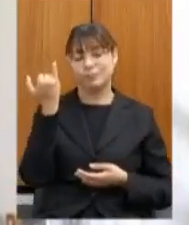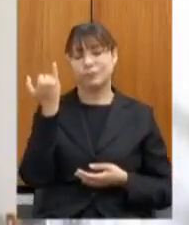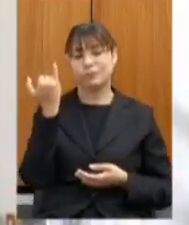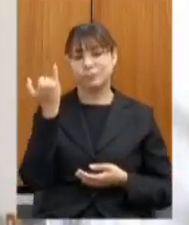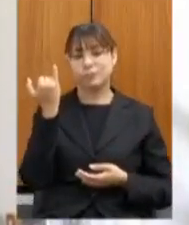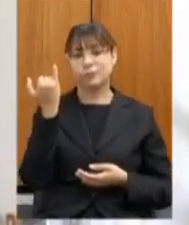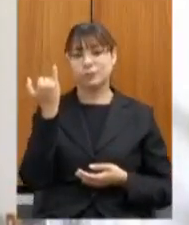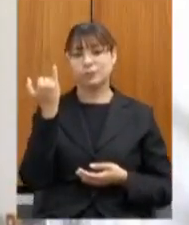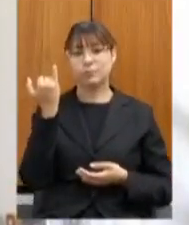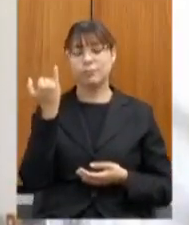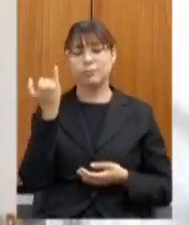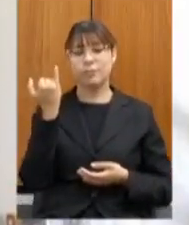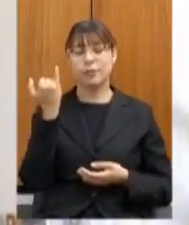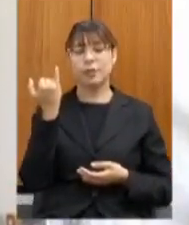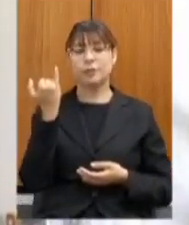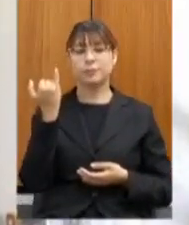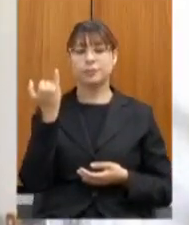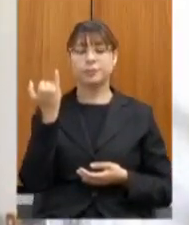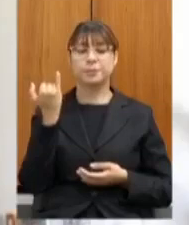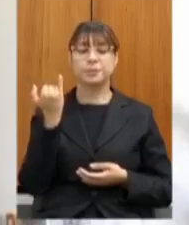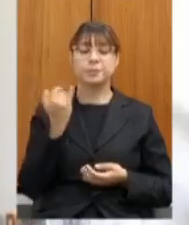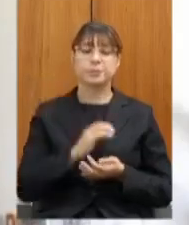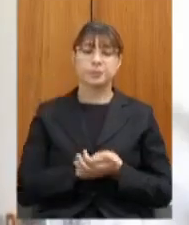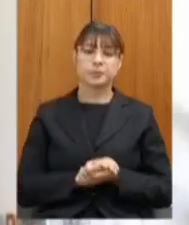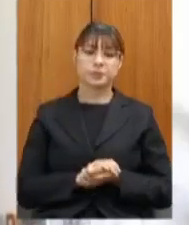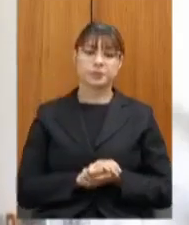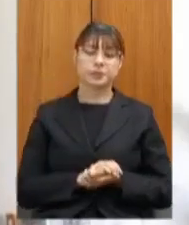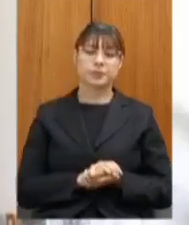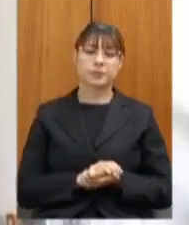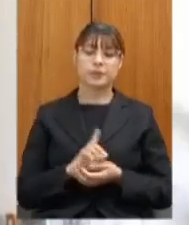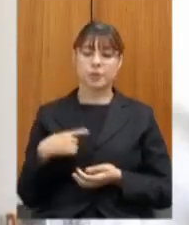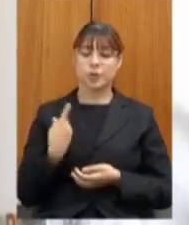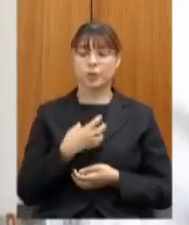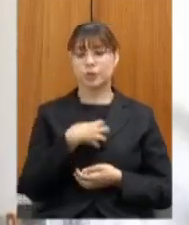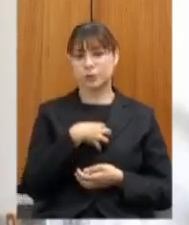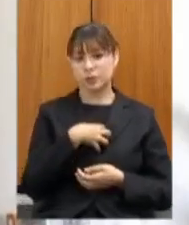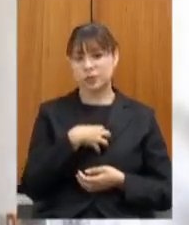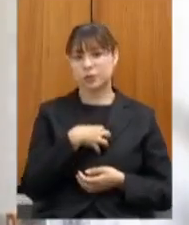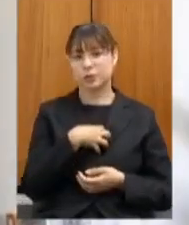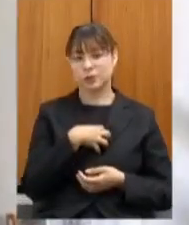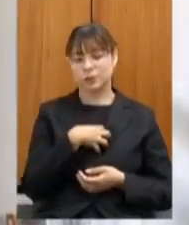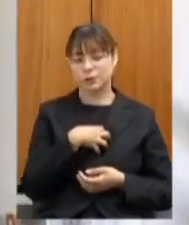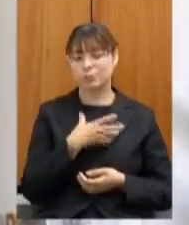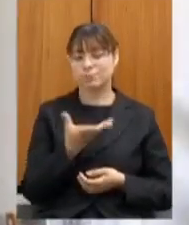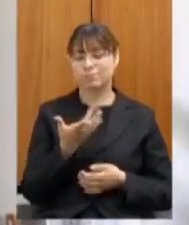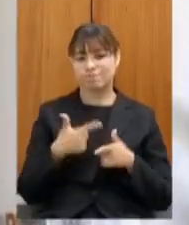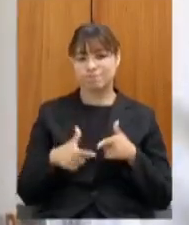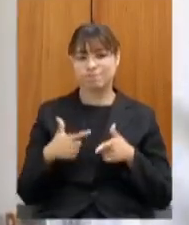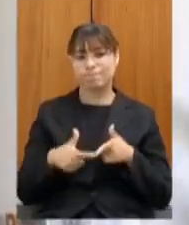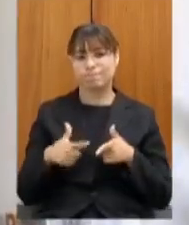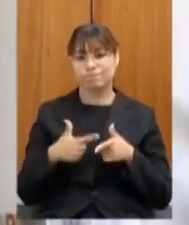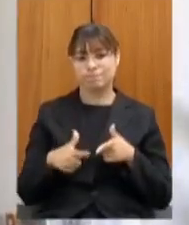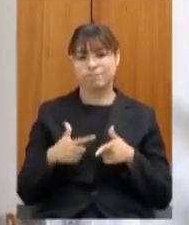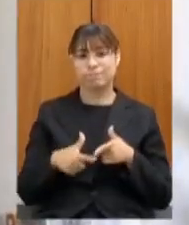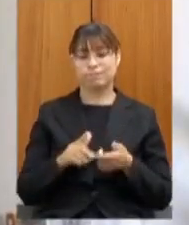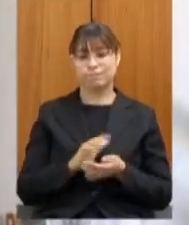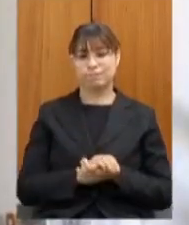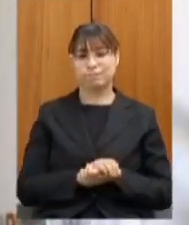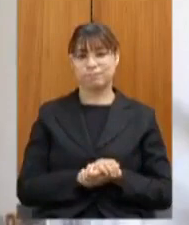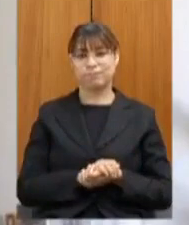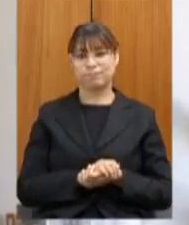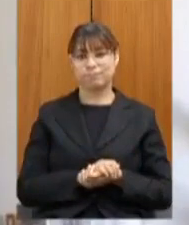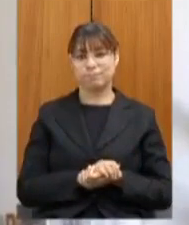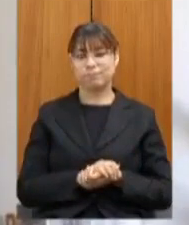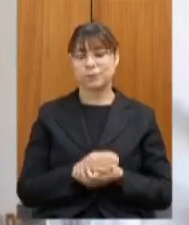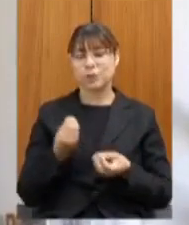importante e a gente sentiu muito isso esse problema esse dilema como como